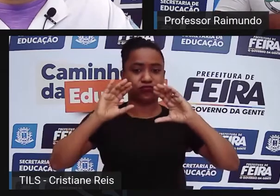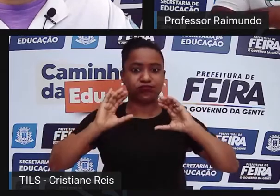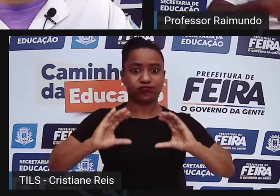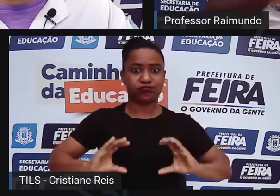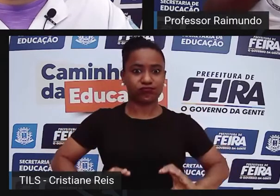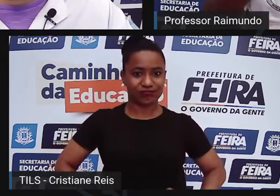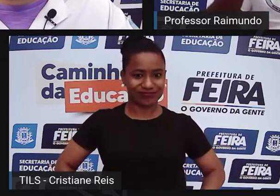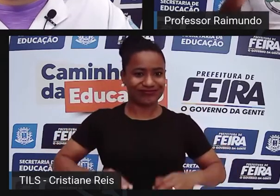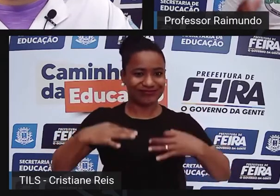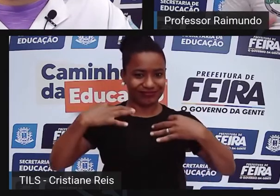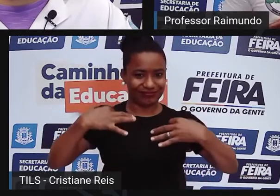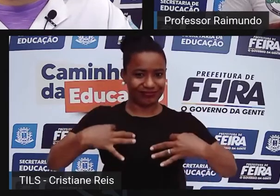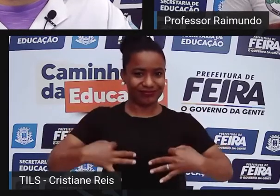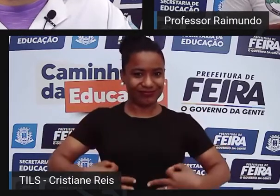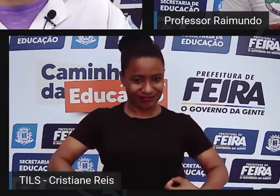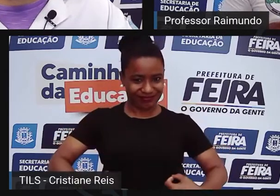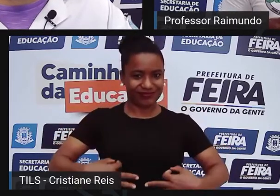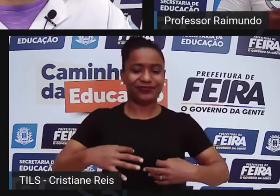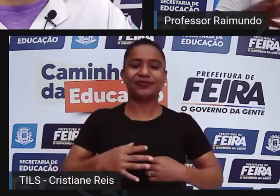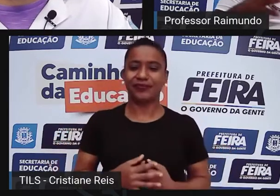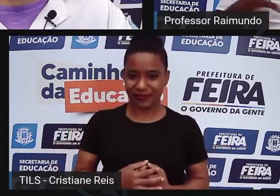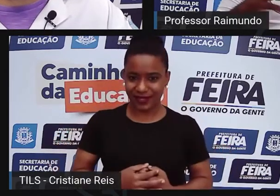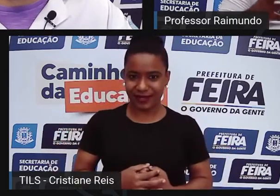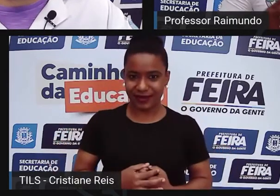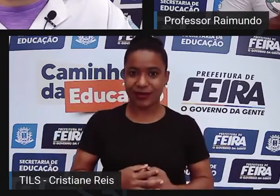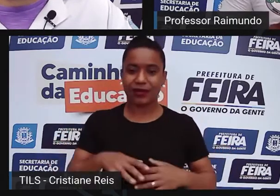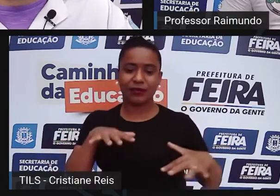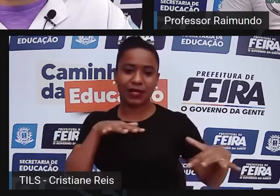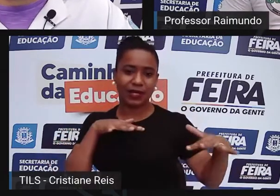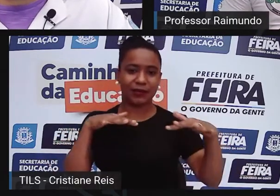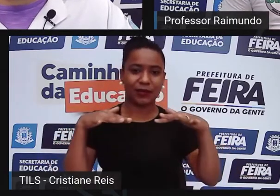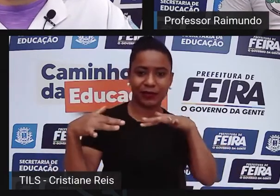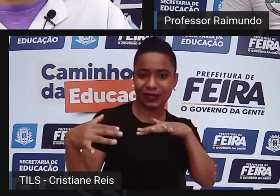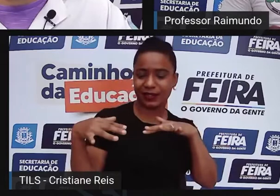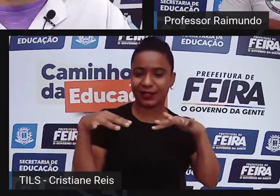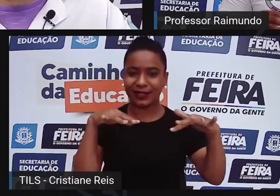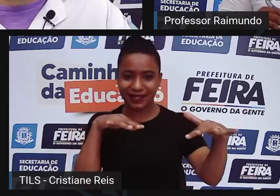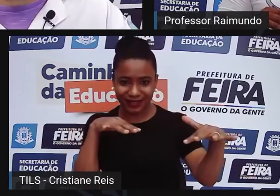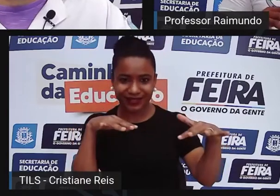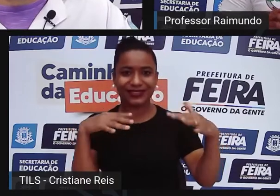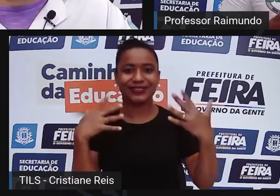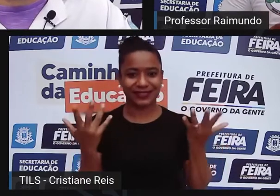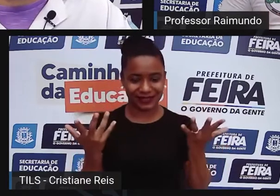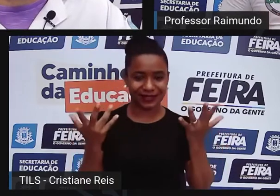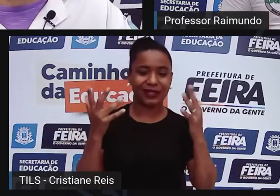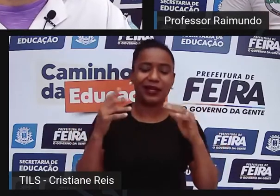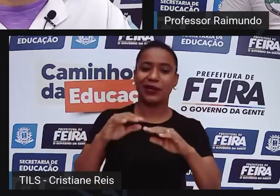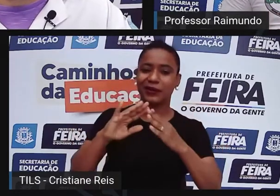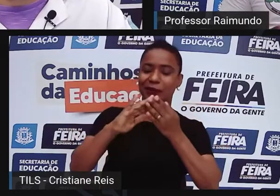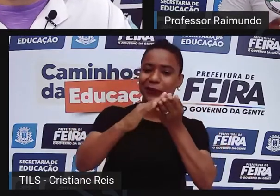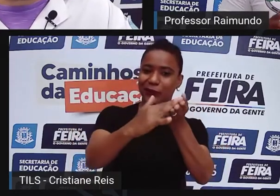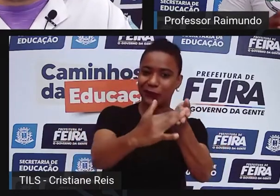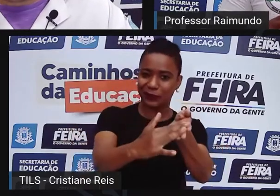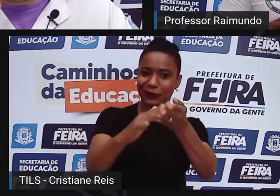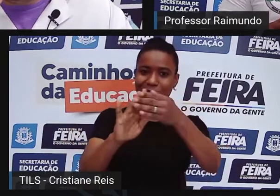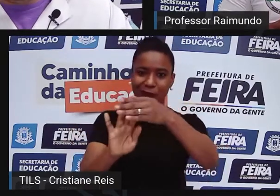trabalhamos todo o esquema corporal, mobilidade, alongamento,